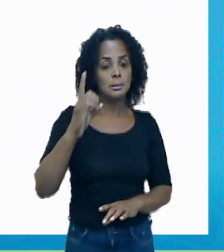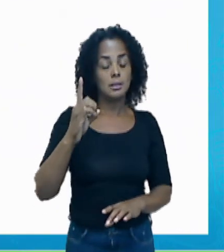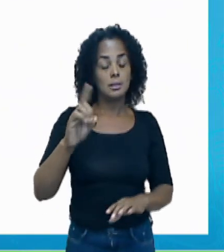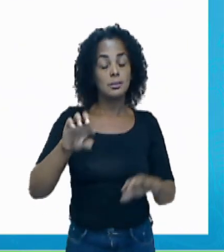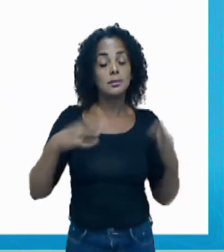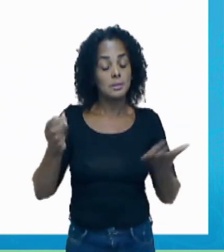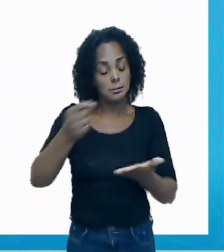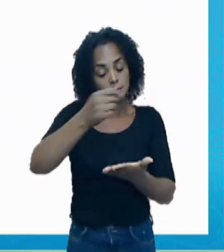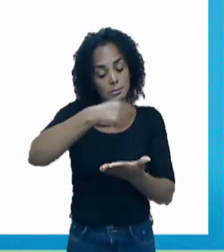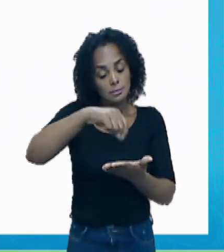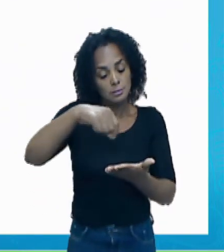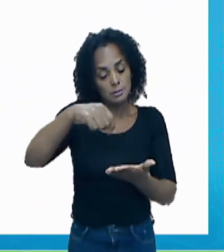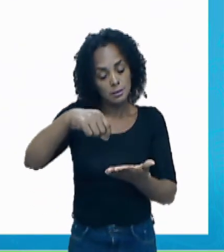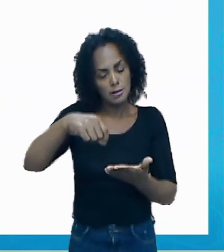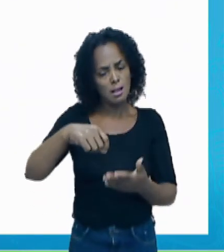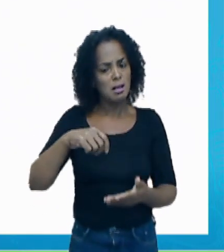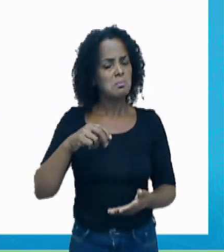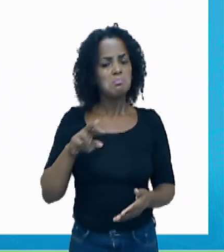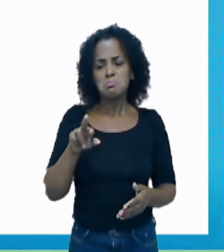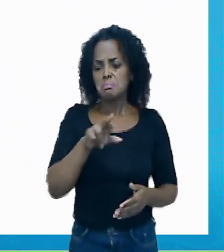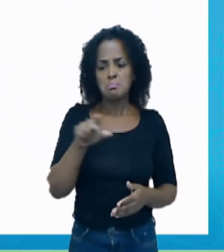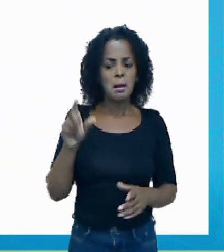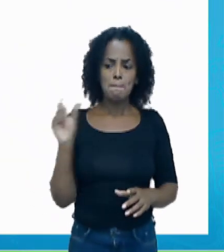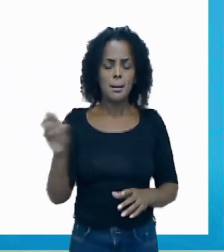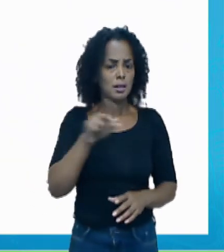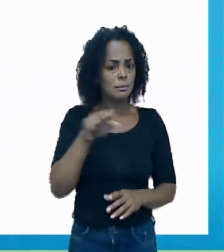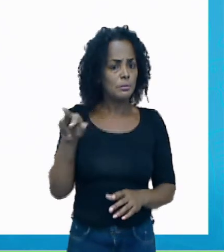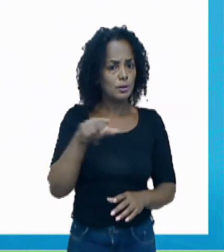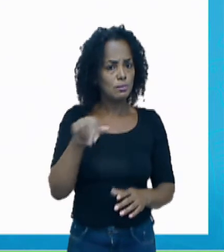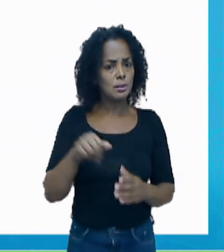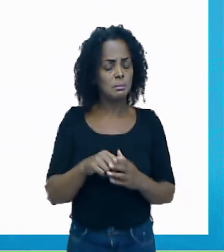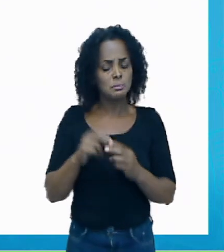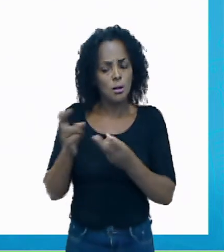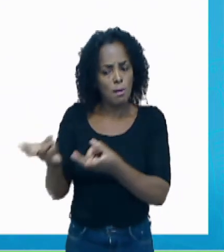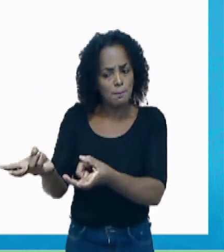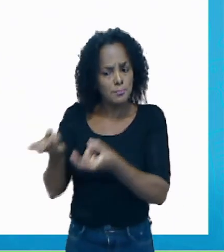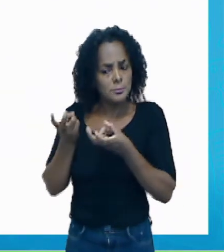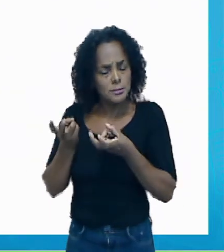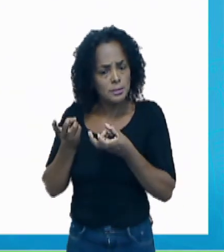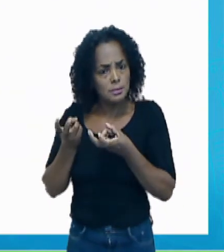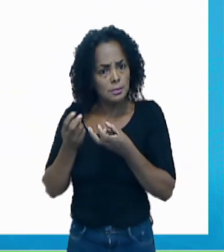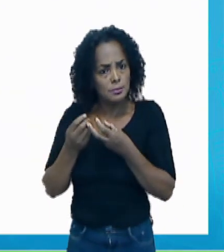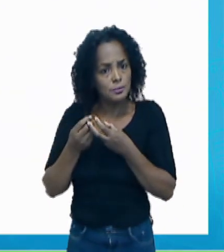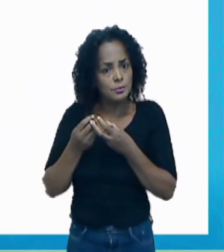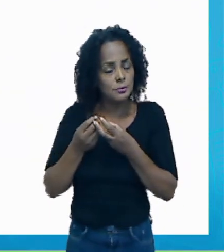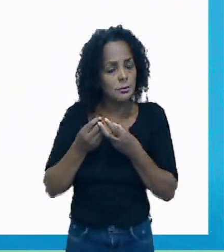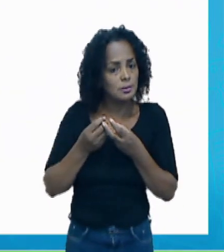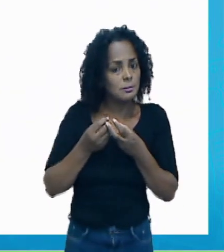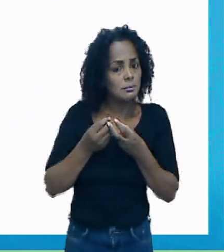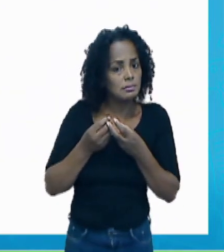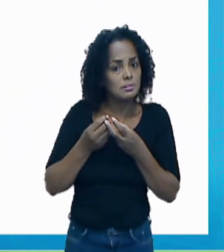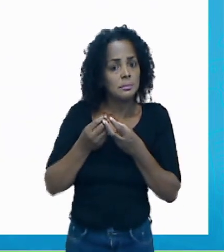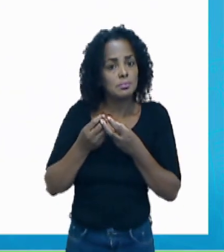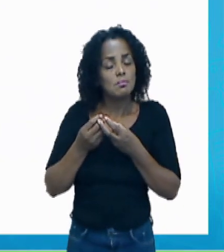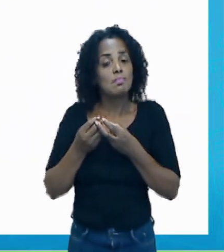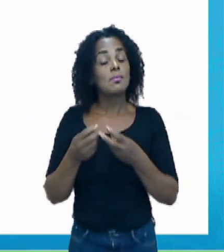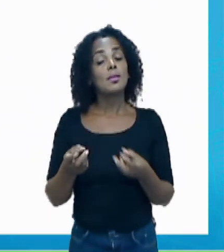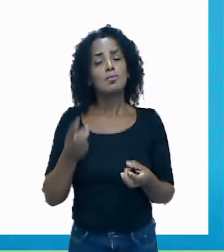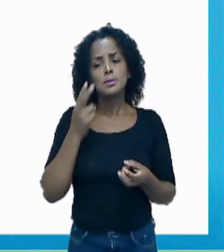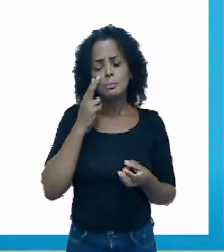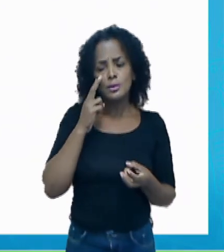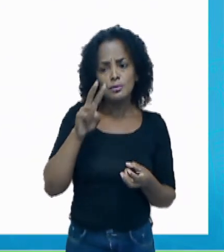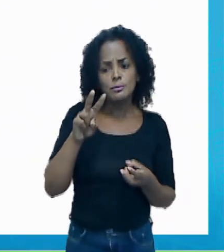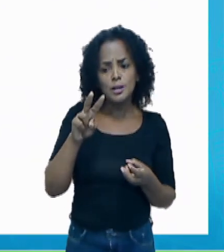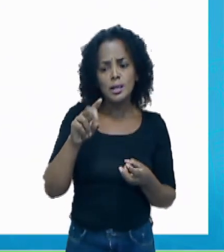escrito a mesma palavra. Observe que uma está na letra maiúscula. A palavra